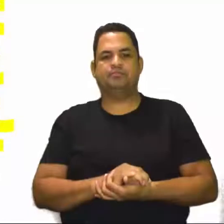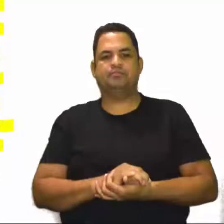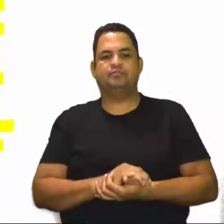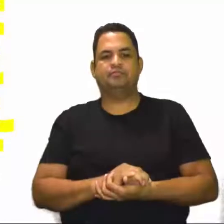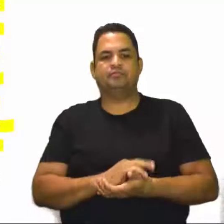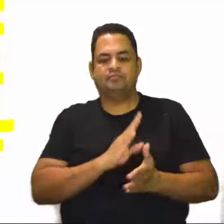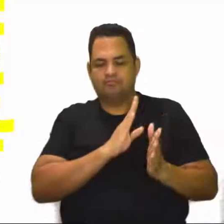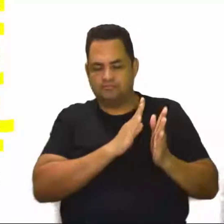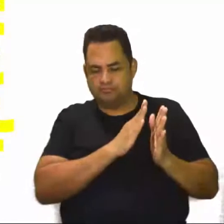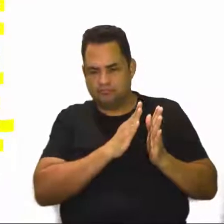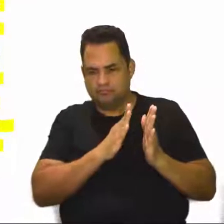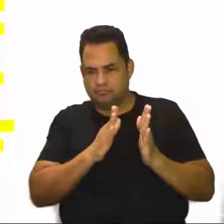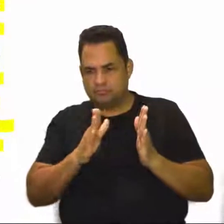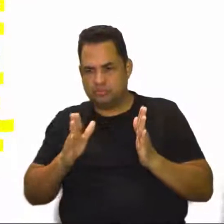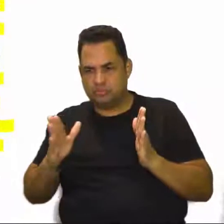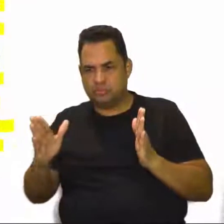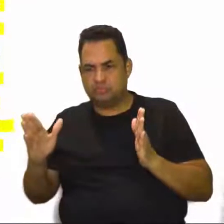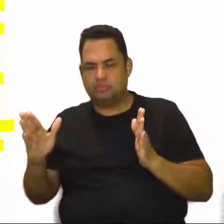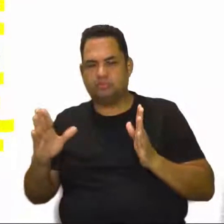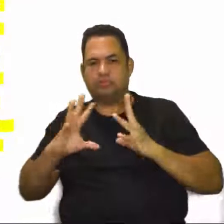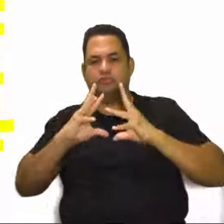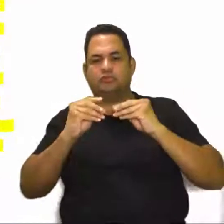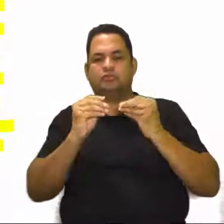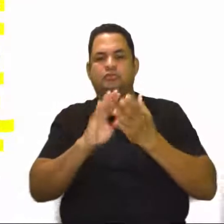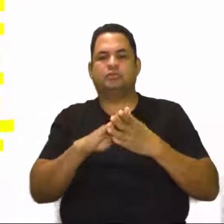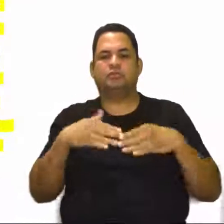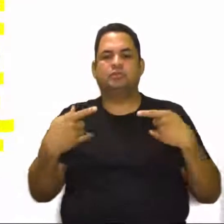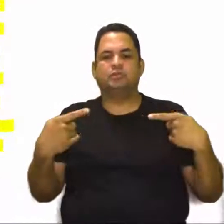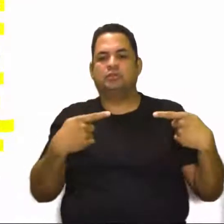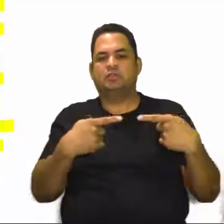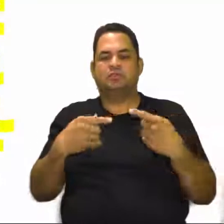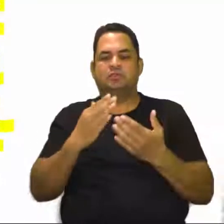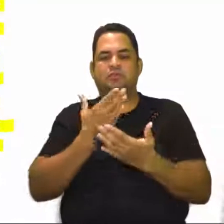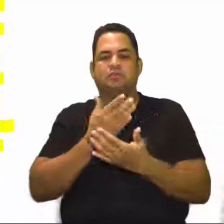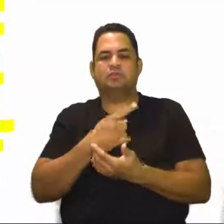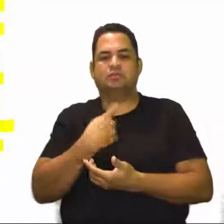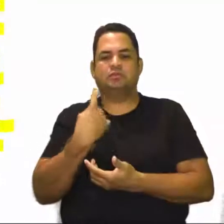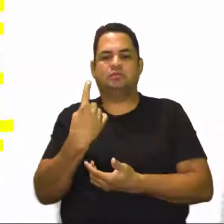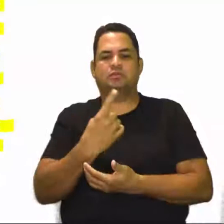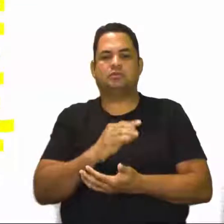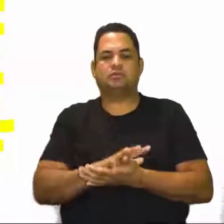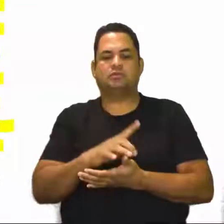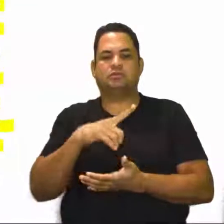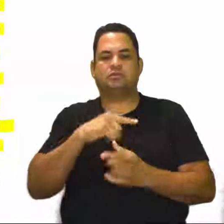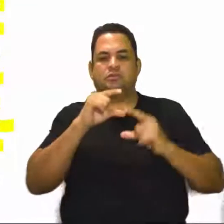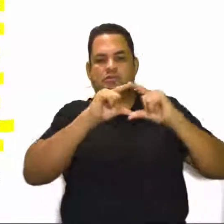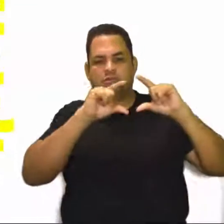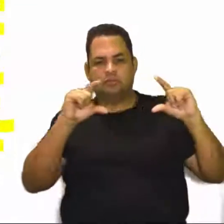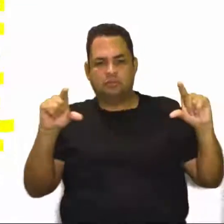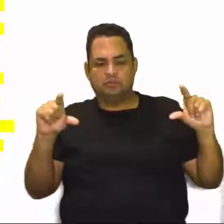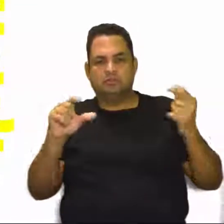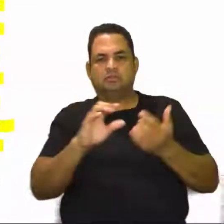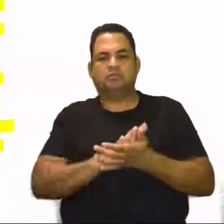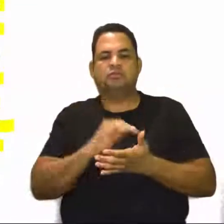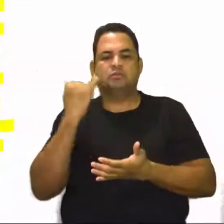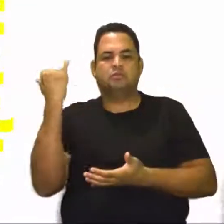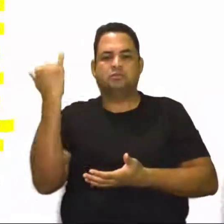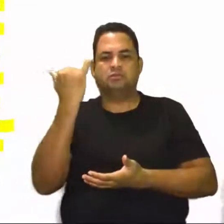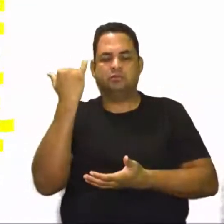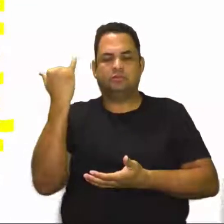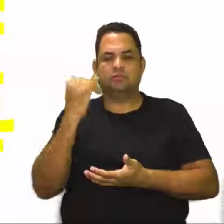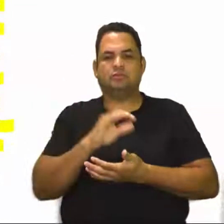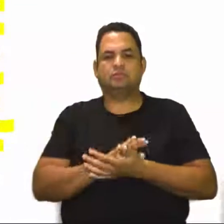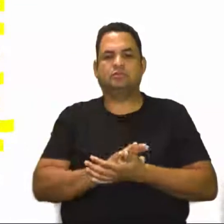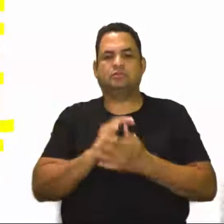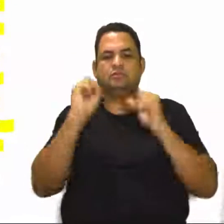a vida, né? Então, bem relacionada ao que a gente estudou na aula. Então, tem um enunciado ressaltando a importância